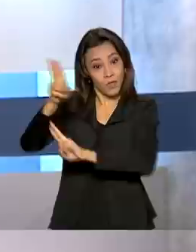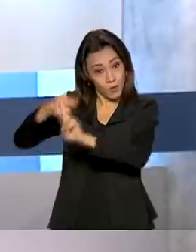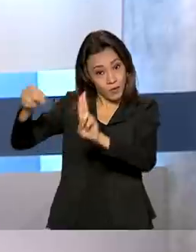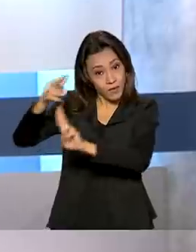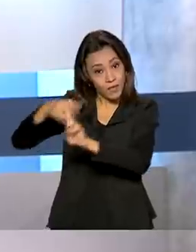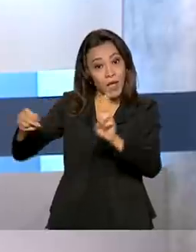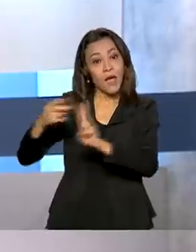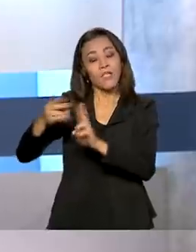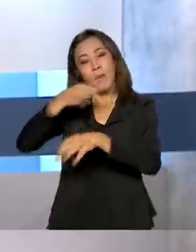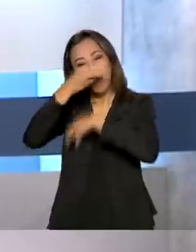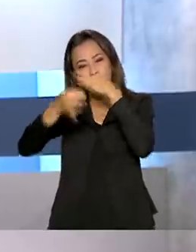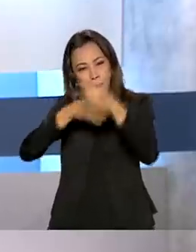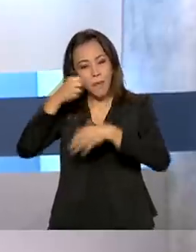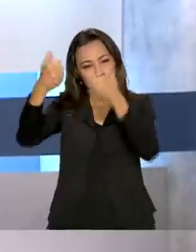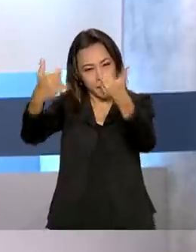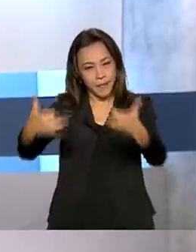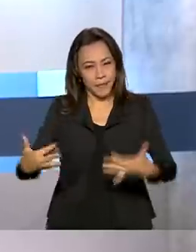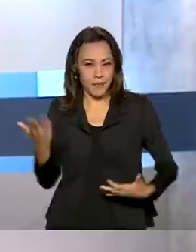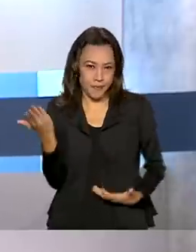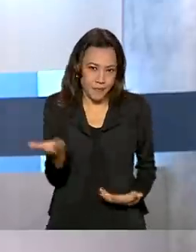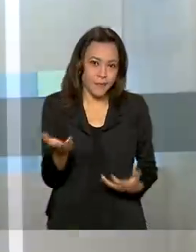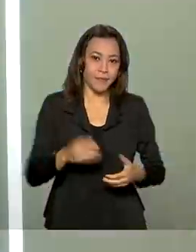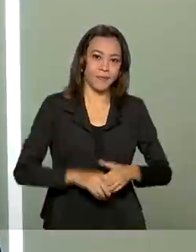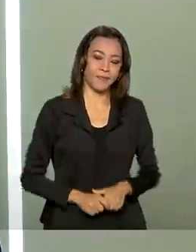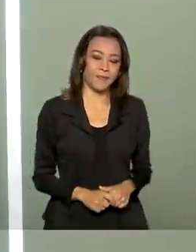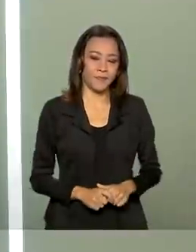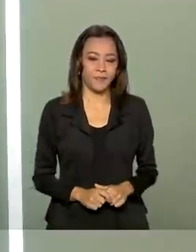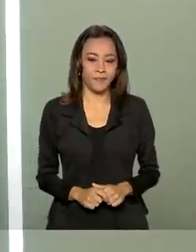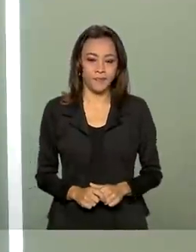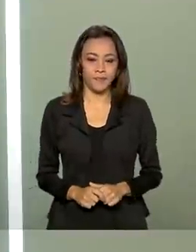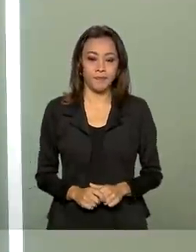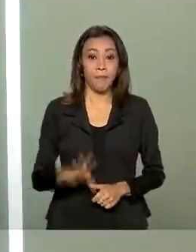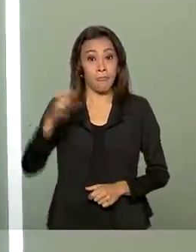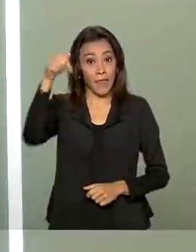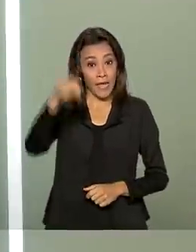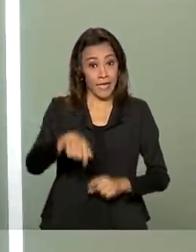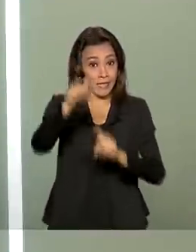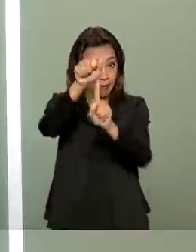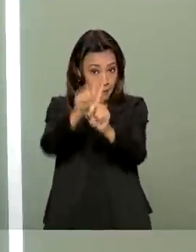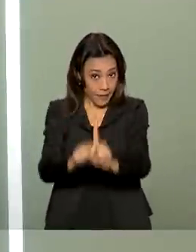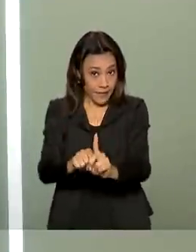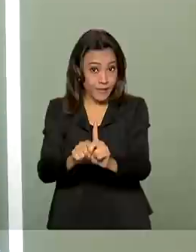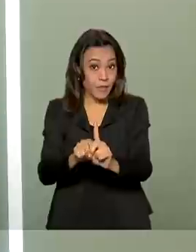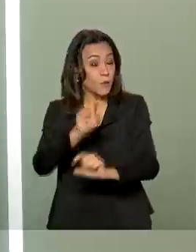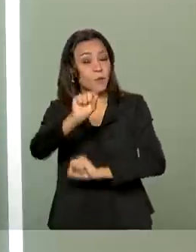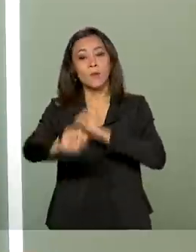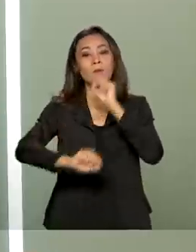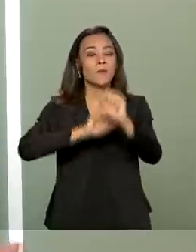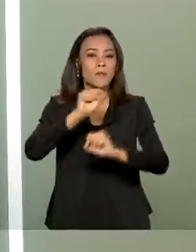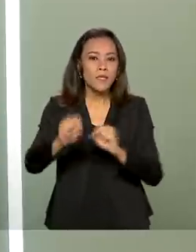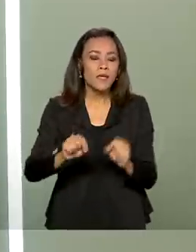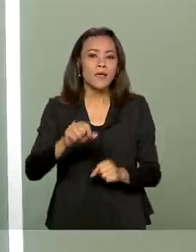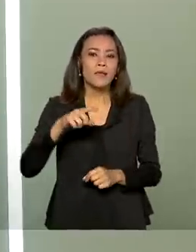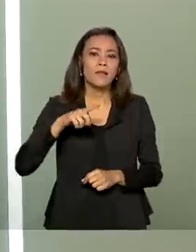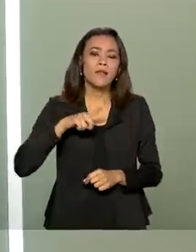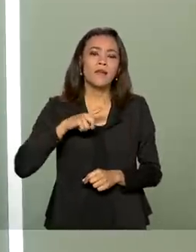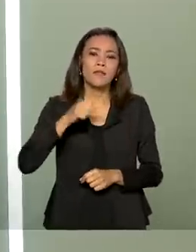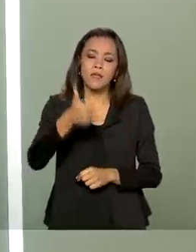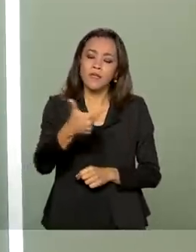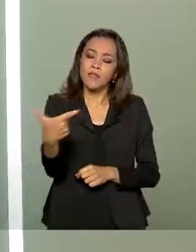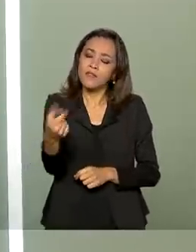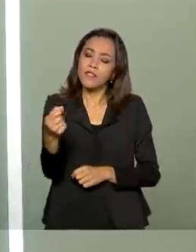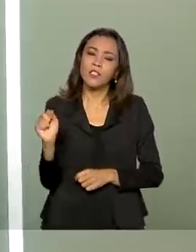comentarista aqui da TV Brasil, Ricardo Caldas. Esse mês foi um mês que gerou 120 mil